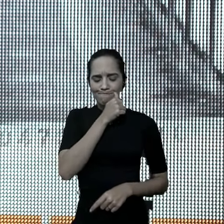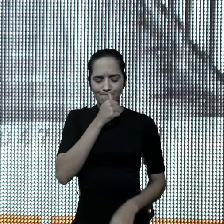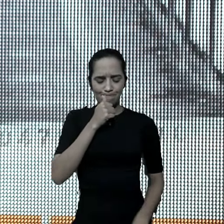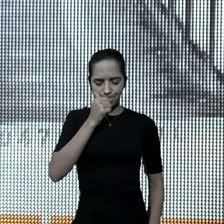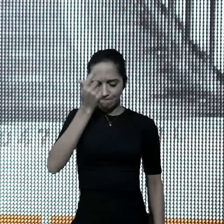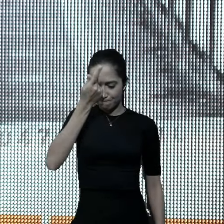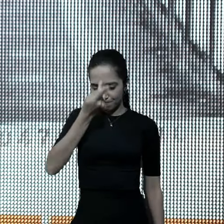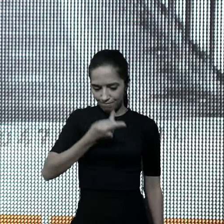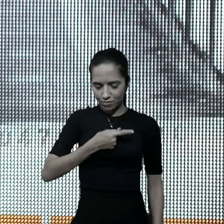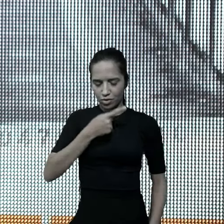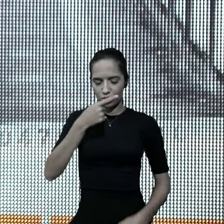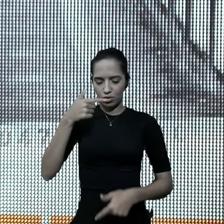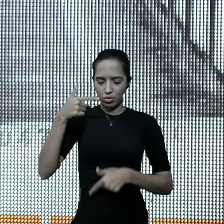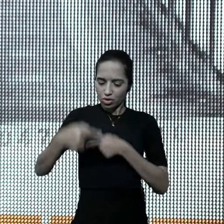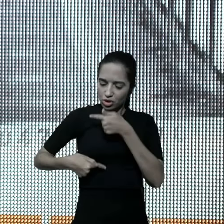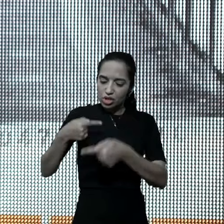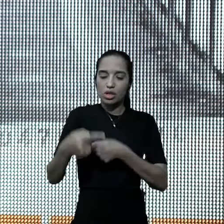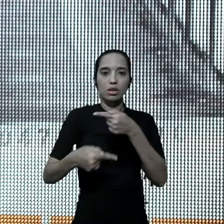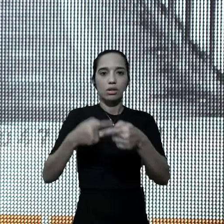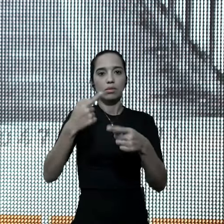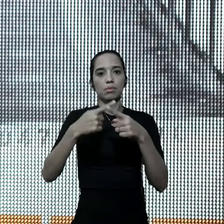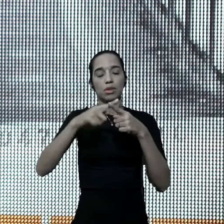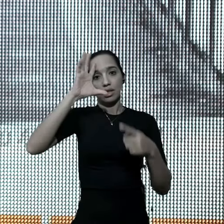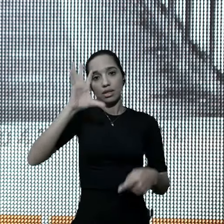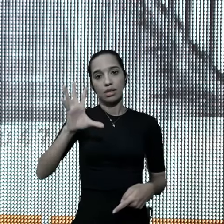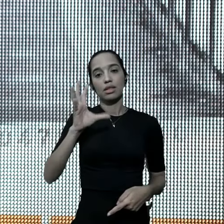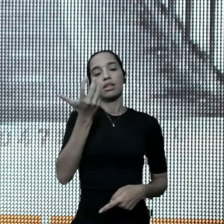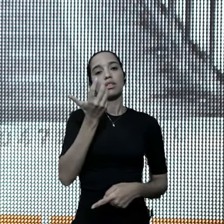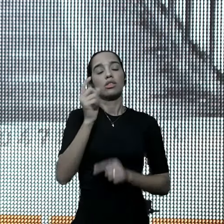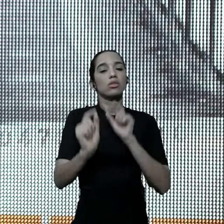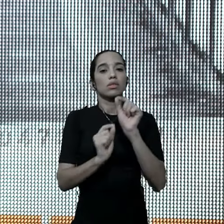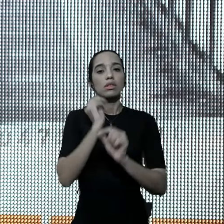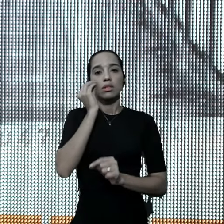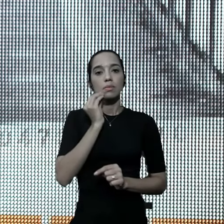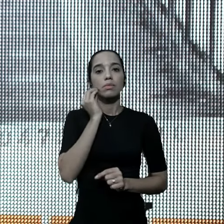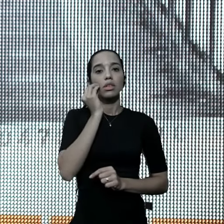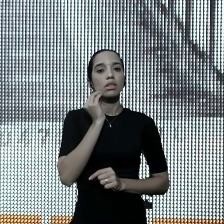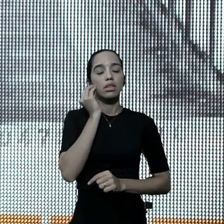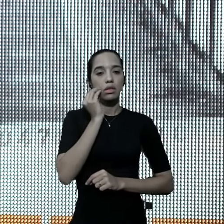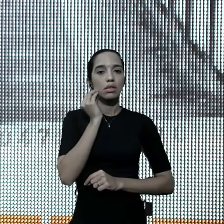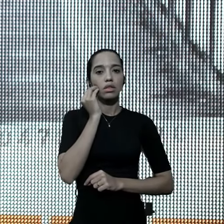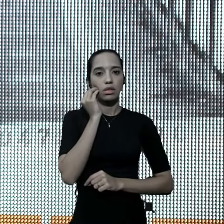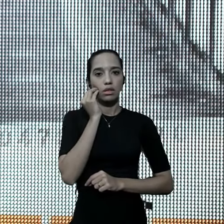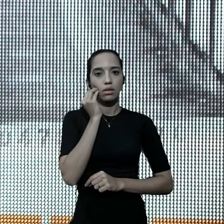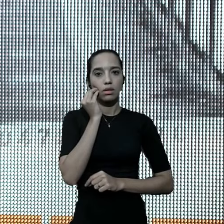geração, geração, porque decidiram, abraçar, e viver o que está escrito aqui,